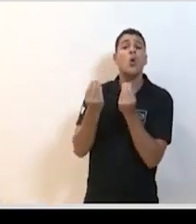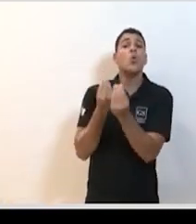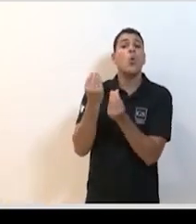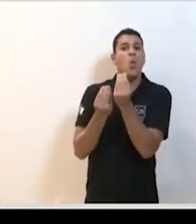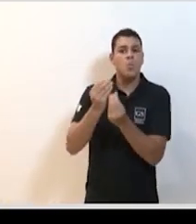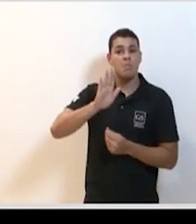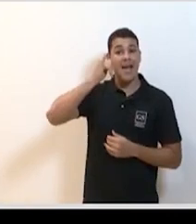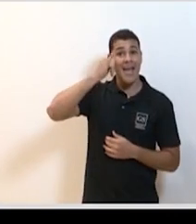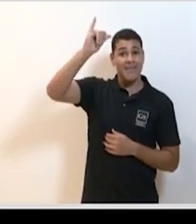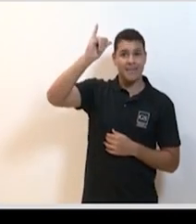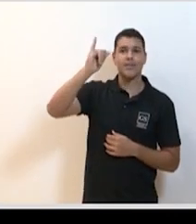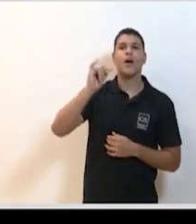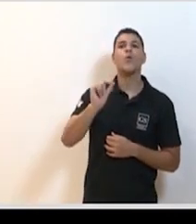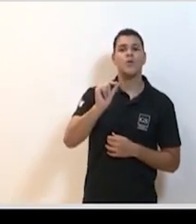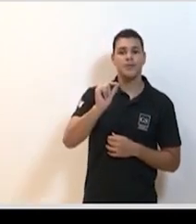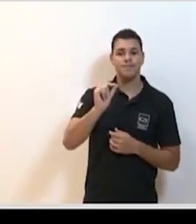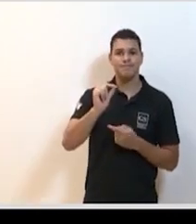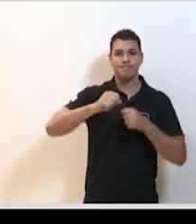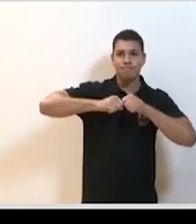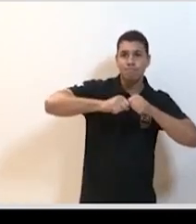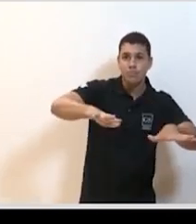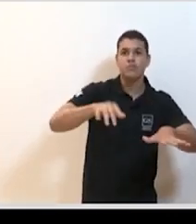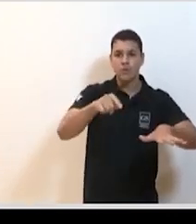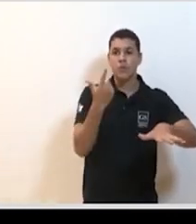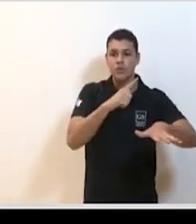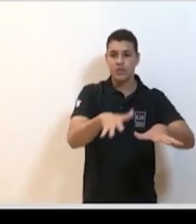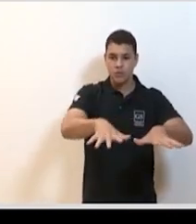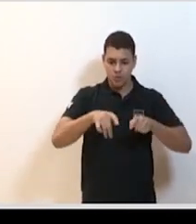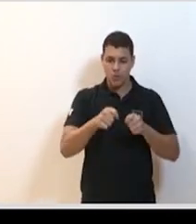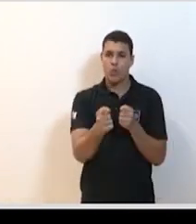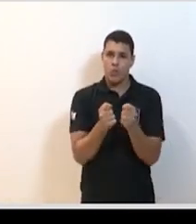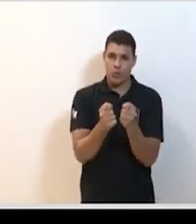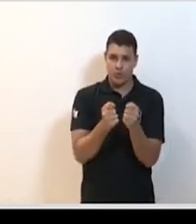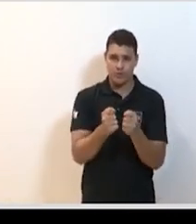dançar da melhor maneira possível e oferecer o melhor para a população próximo por favor